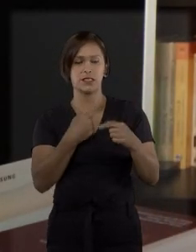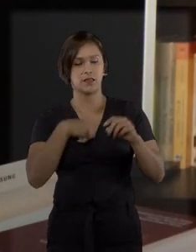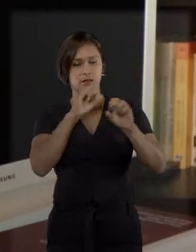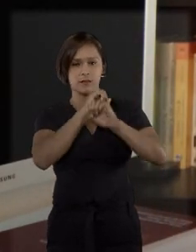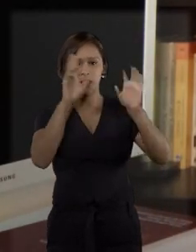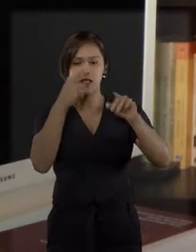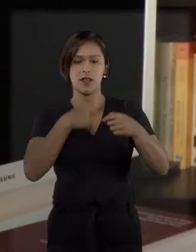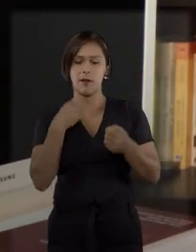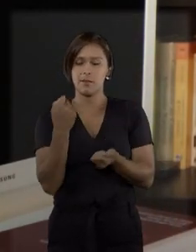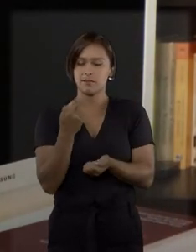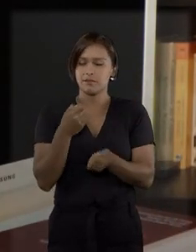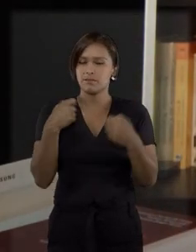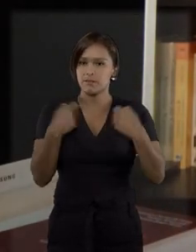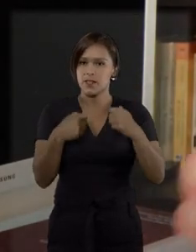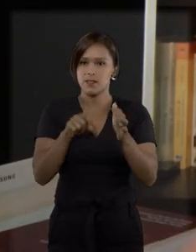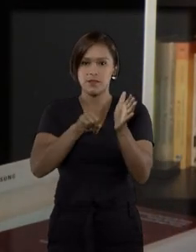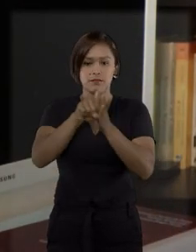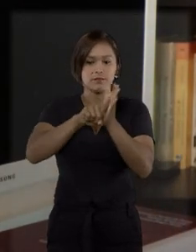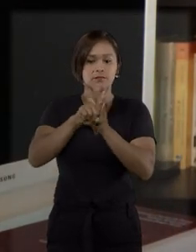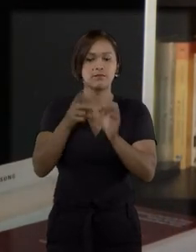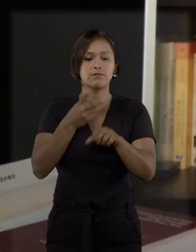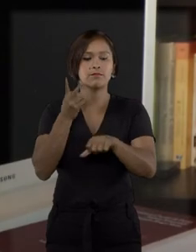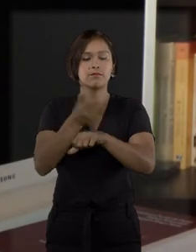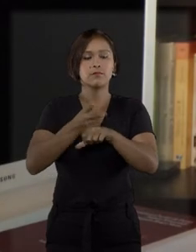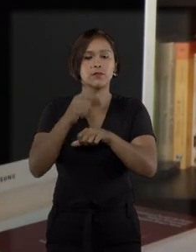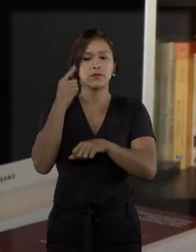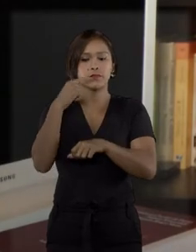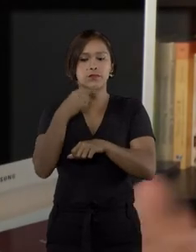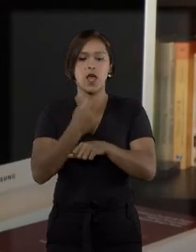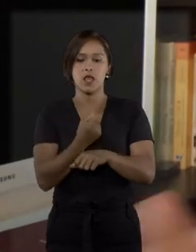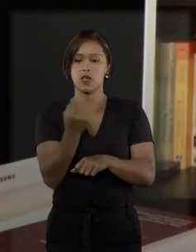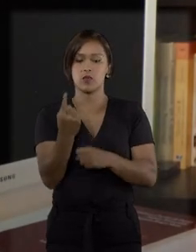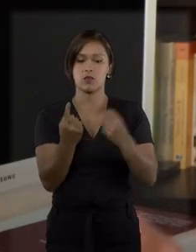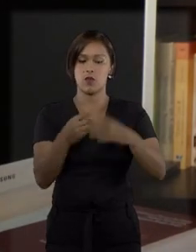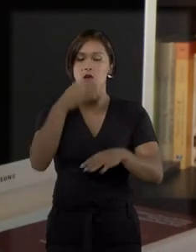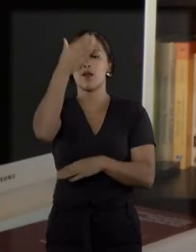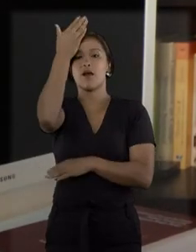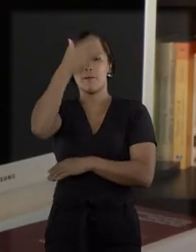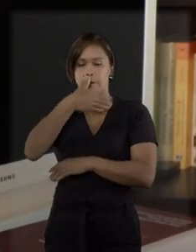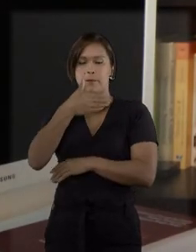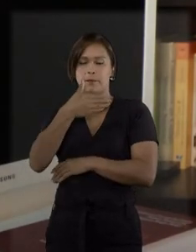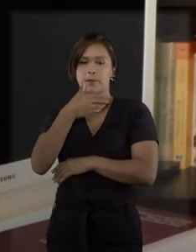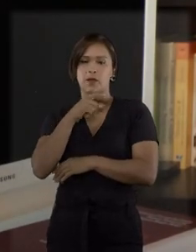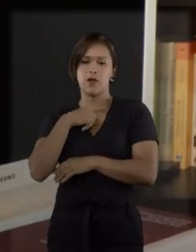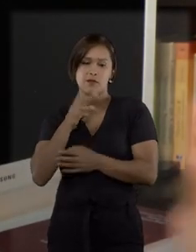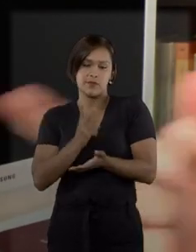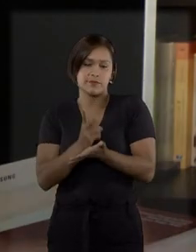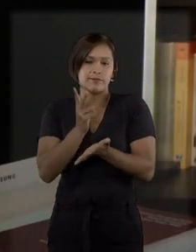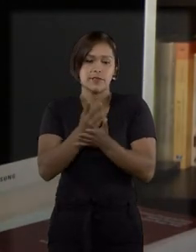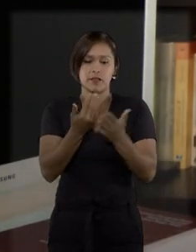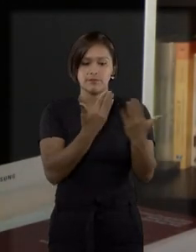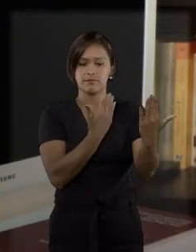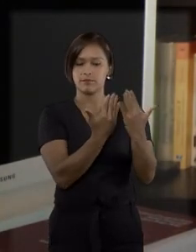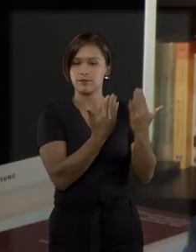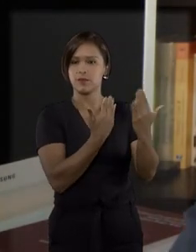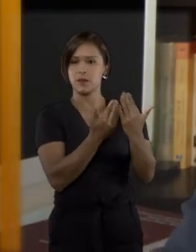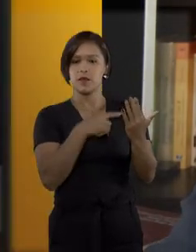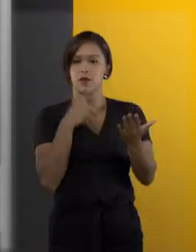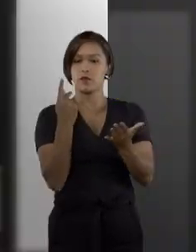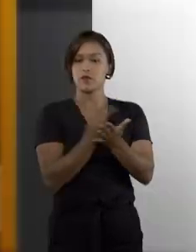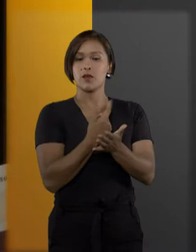advogado e em cada situação a prova vai se referir a essa questão